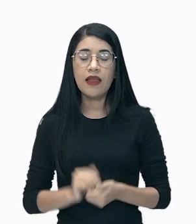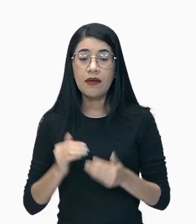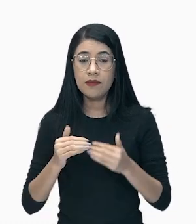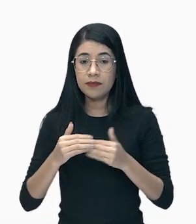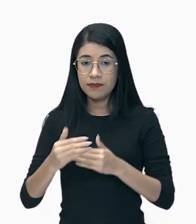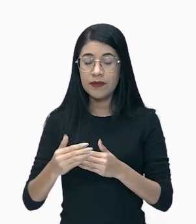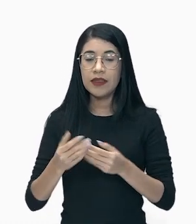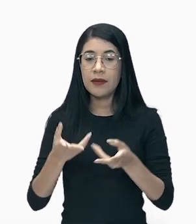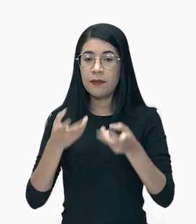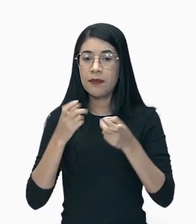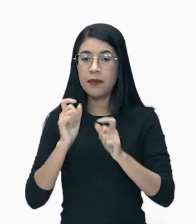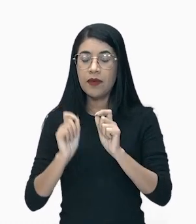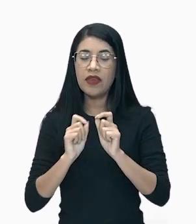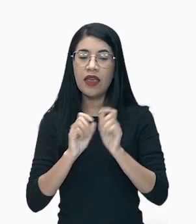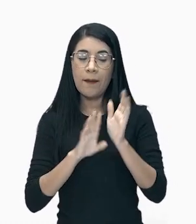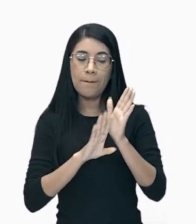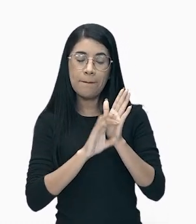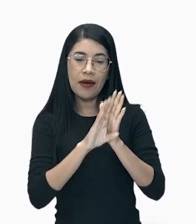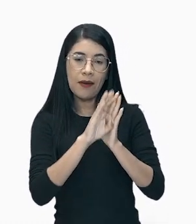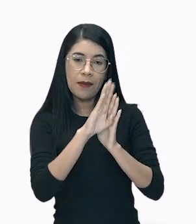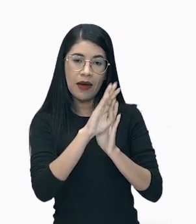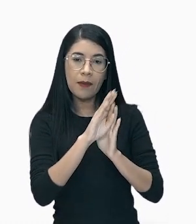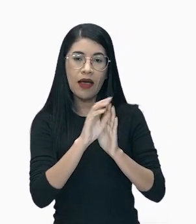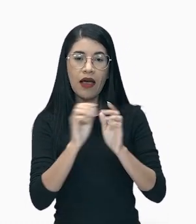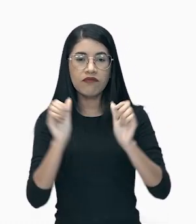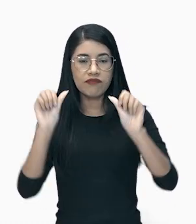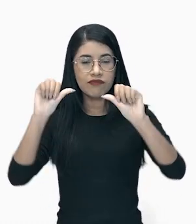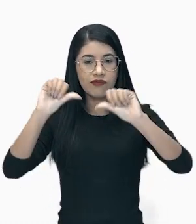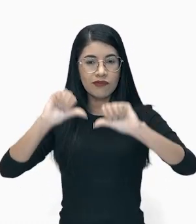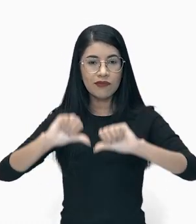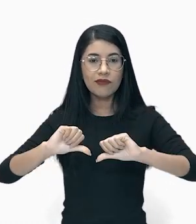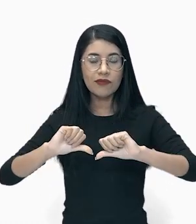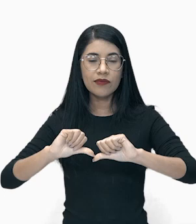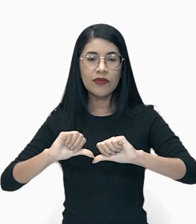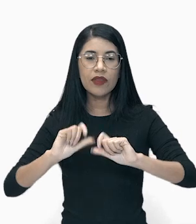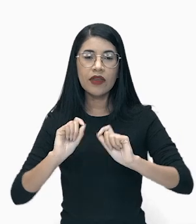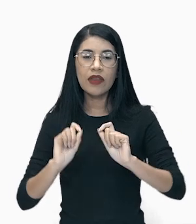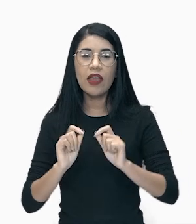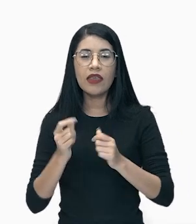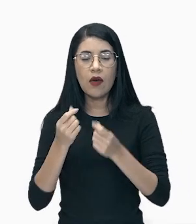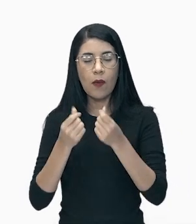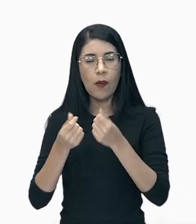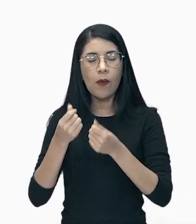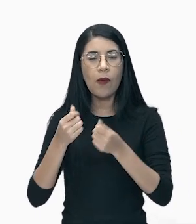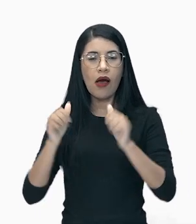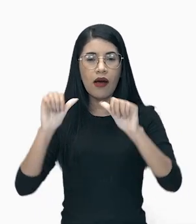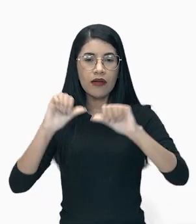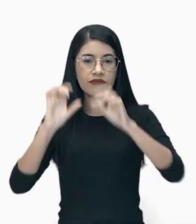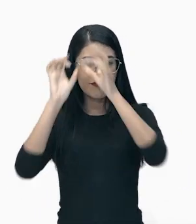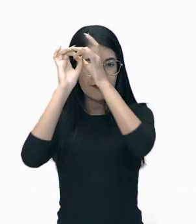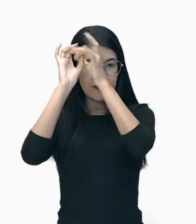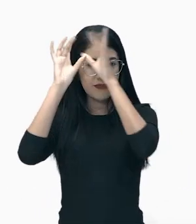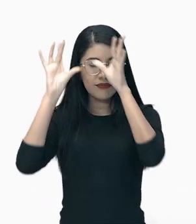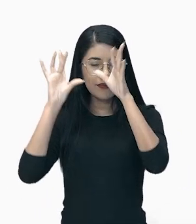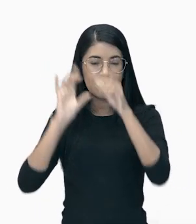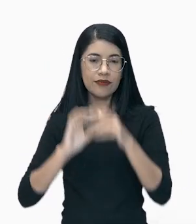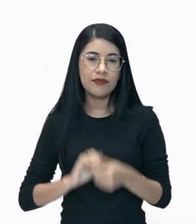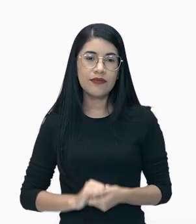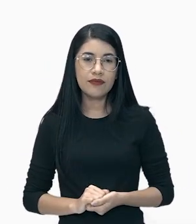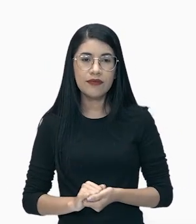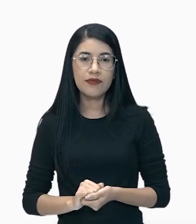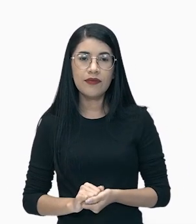partir de agora quando a Bolsa de Valores de Nova York vai quebrar, vai ser a crise do liberalismo econômico como a gente conhece. Vamos lá, galera.